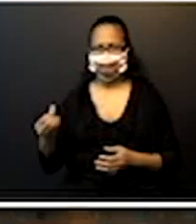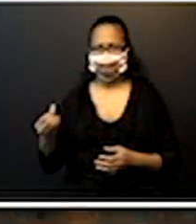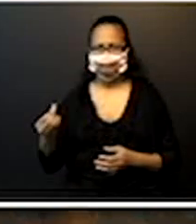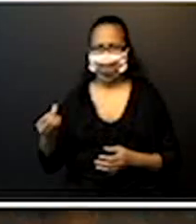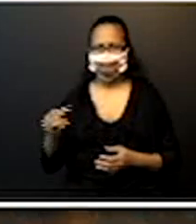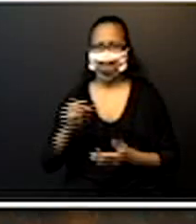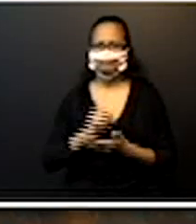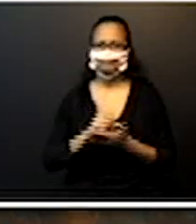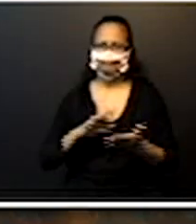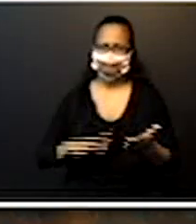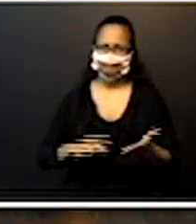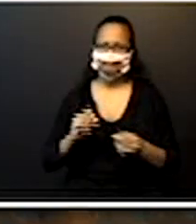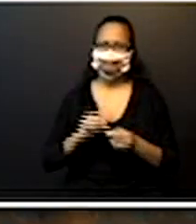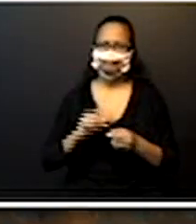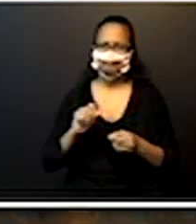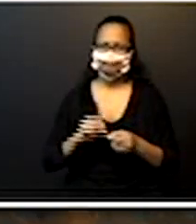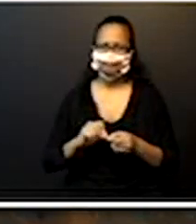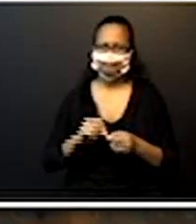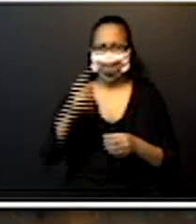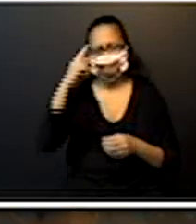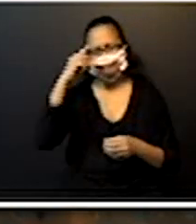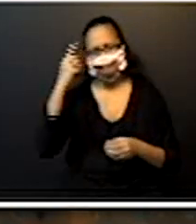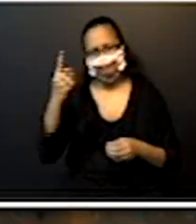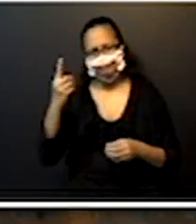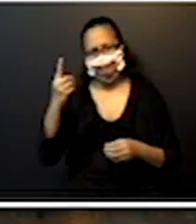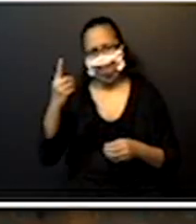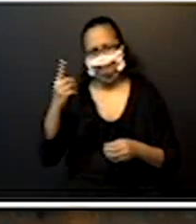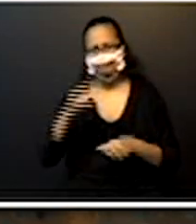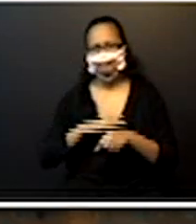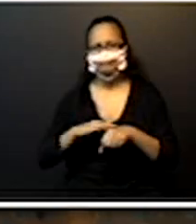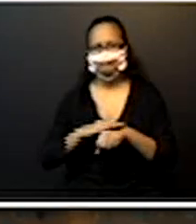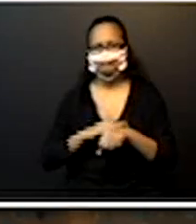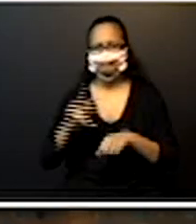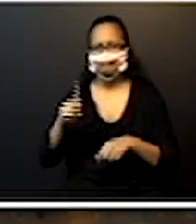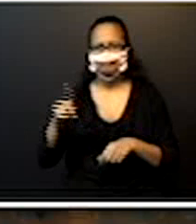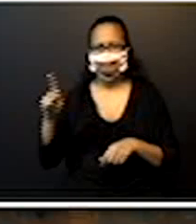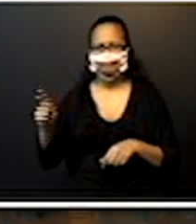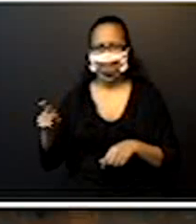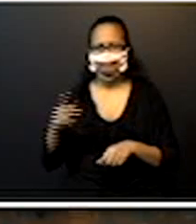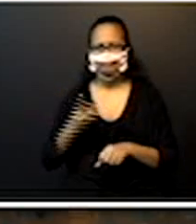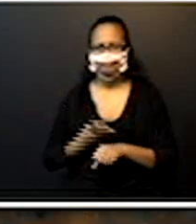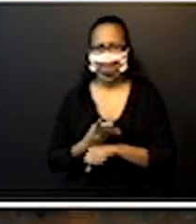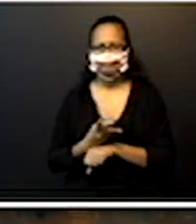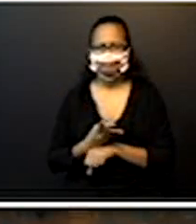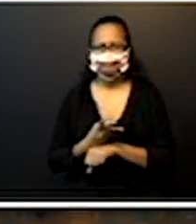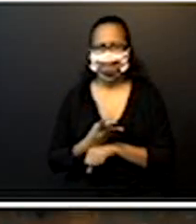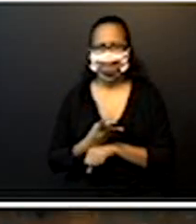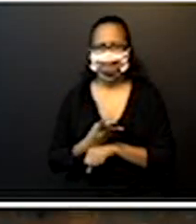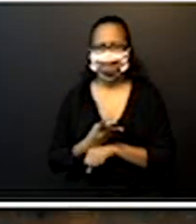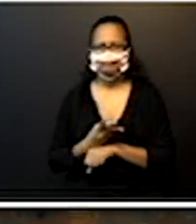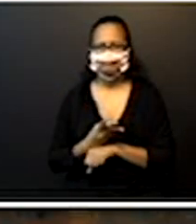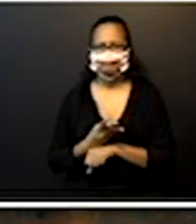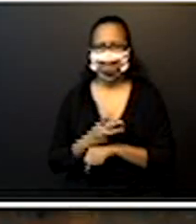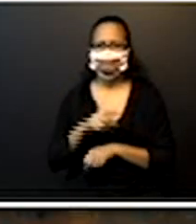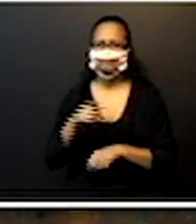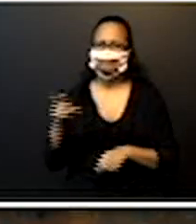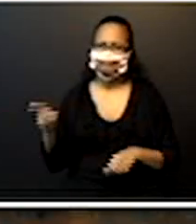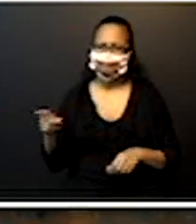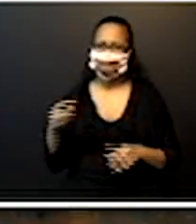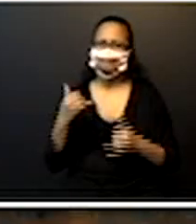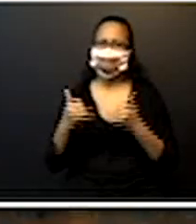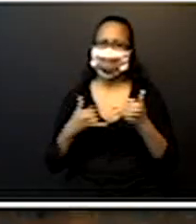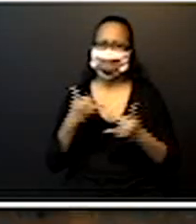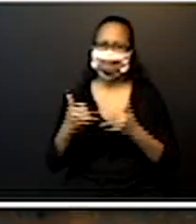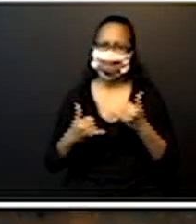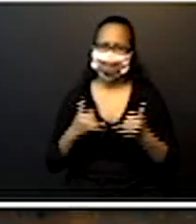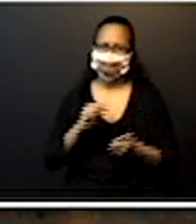dúvidas, lá no aplicativo com a professora e espero que vocês brinquem bastante aí com as